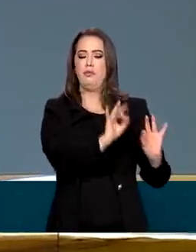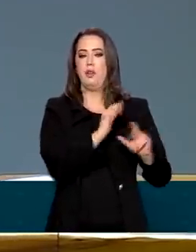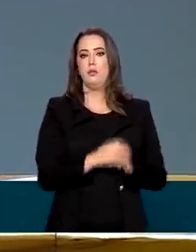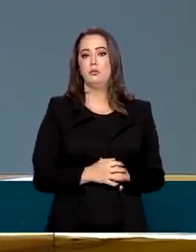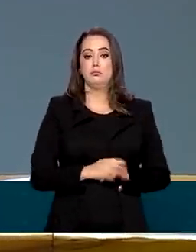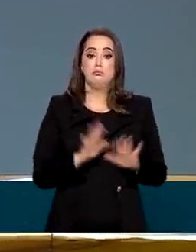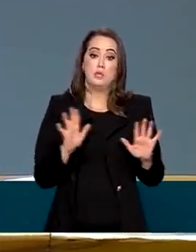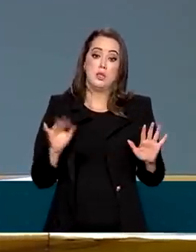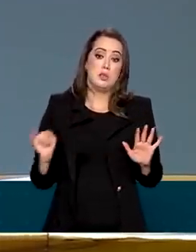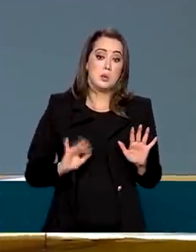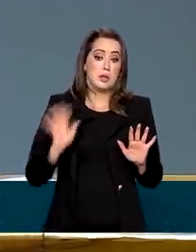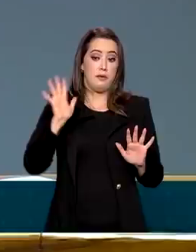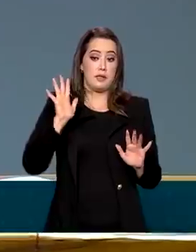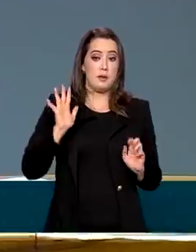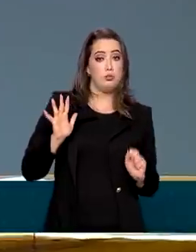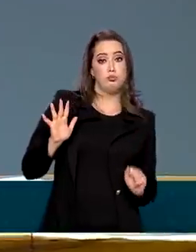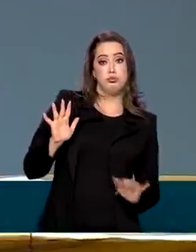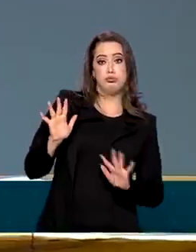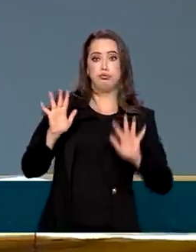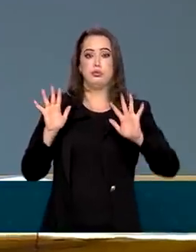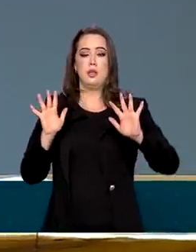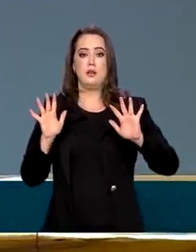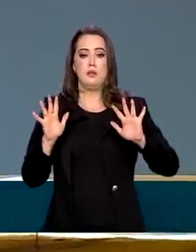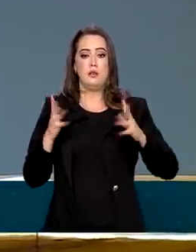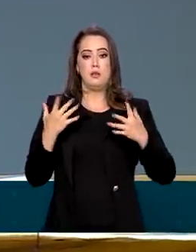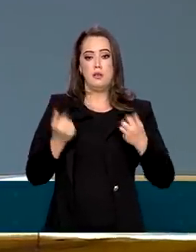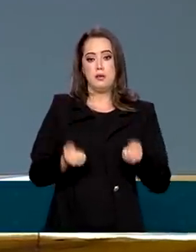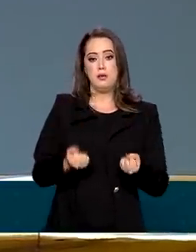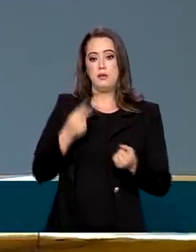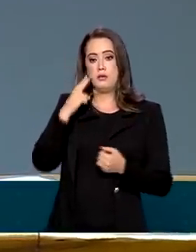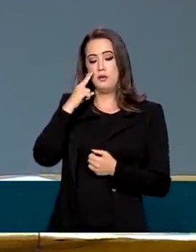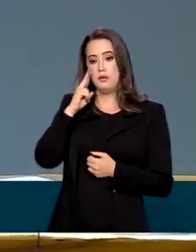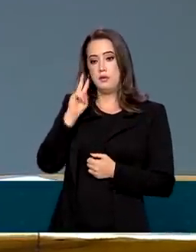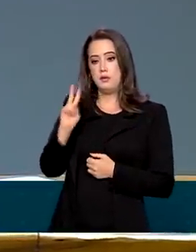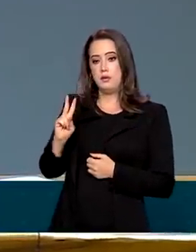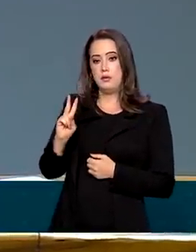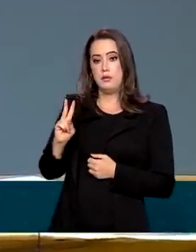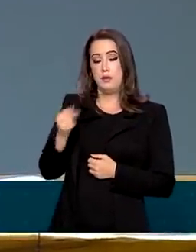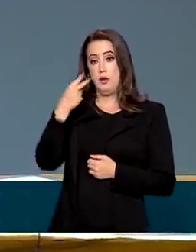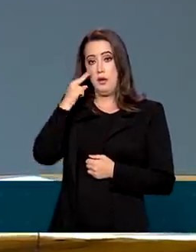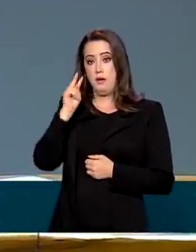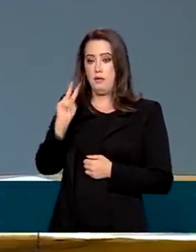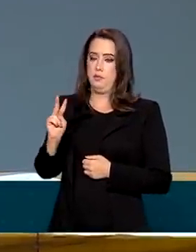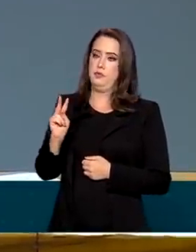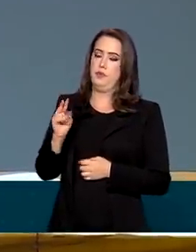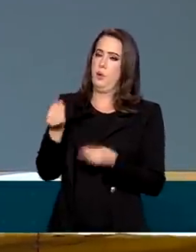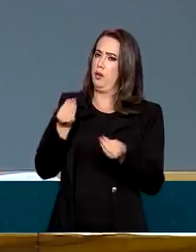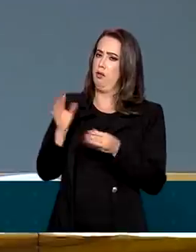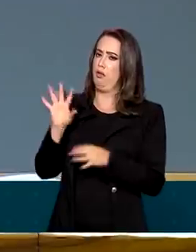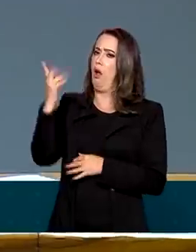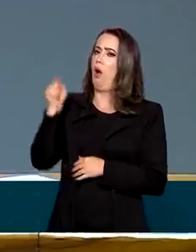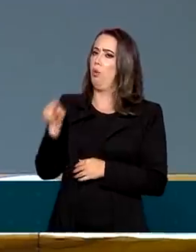Então, se a inflação está subindo, vamos, vamos ficar na frente da curva, vamos correr atrás.